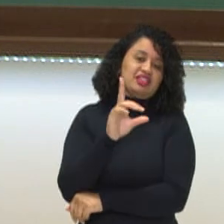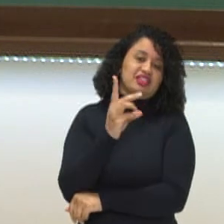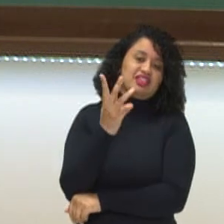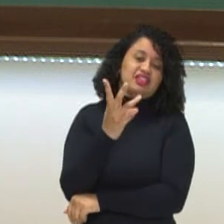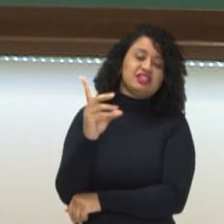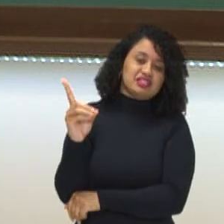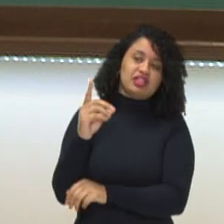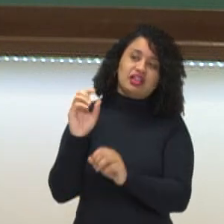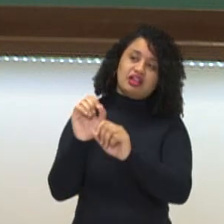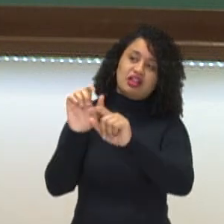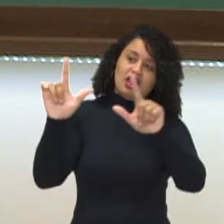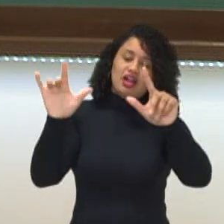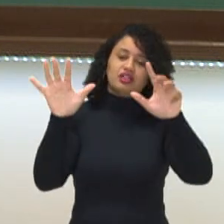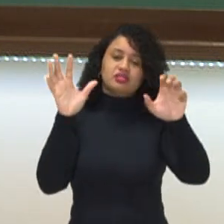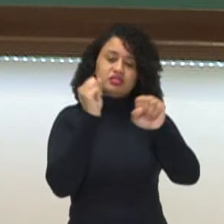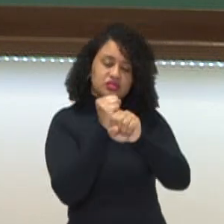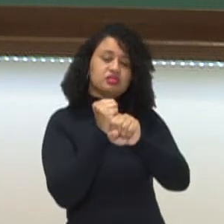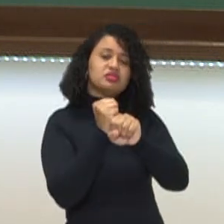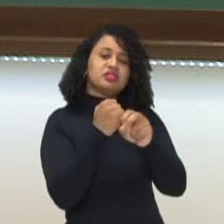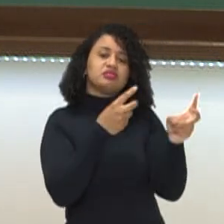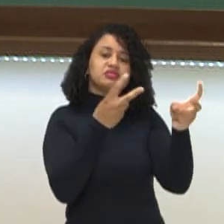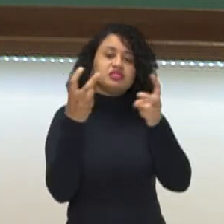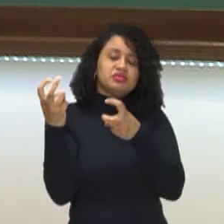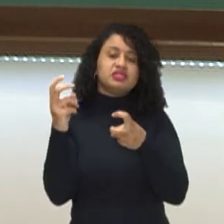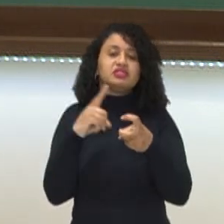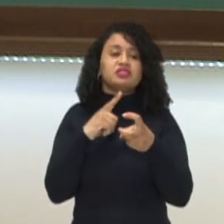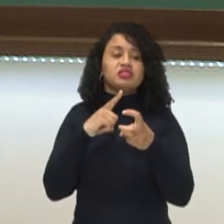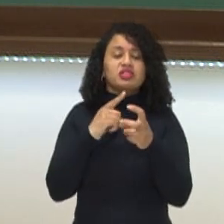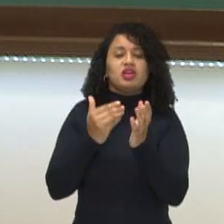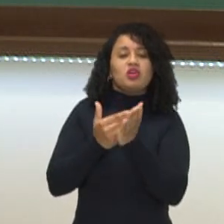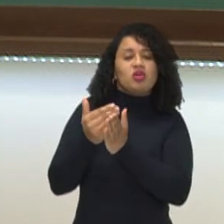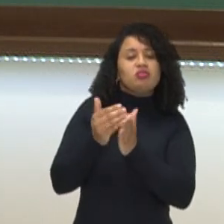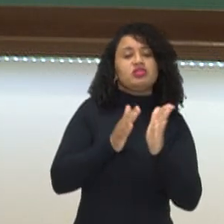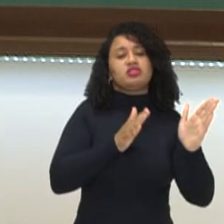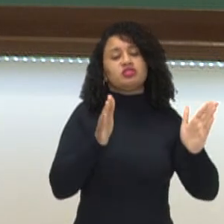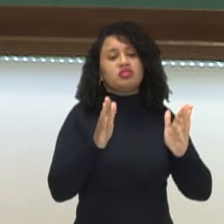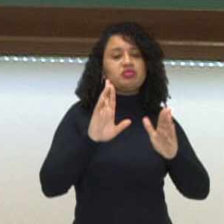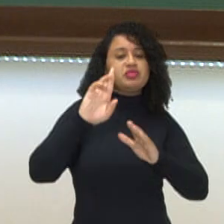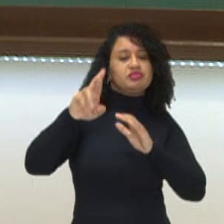claro e escuro e de perspectiva, que surgiram lá no Renascimento.